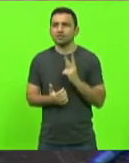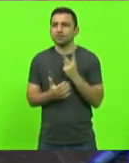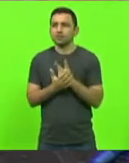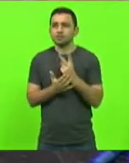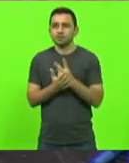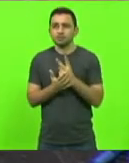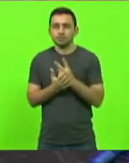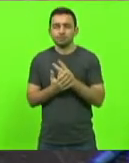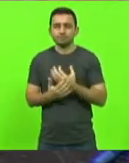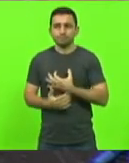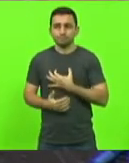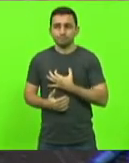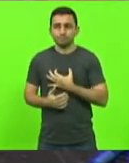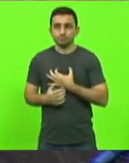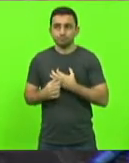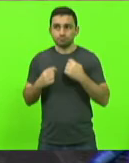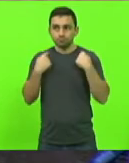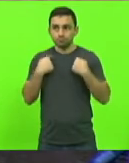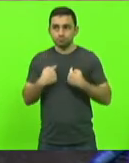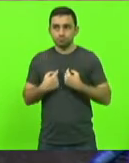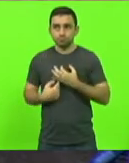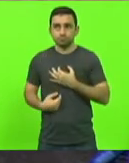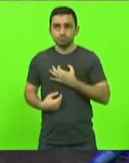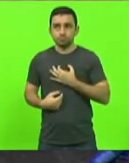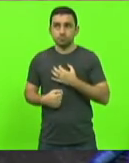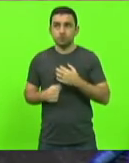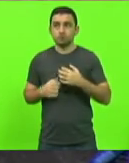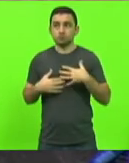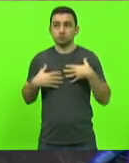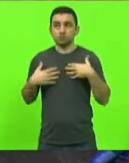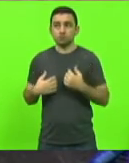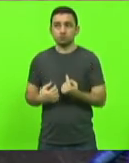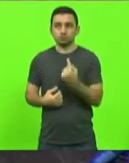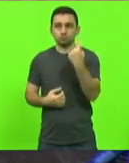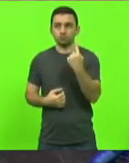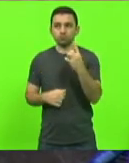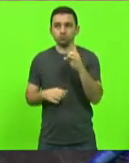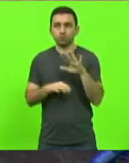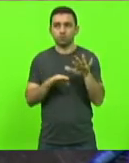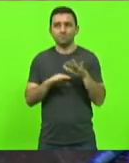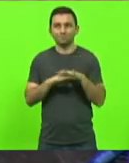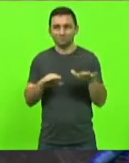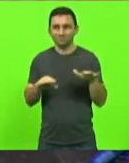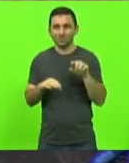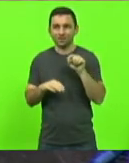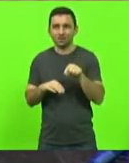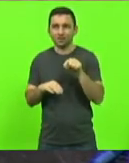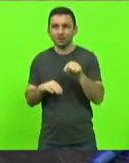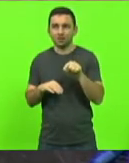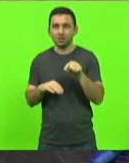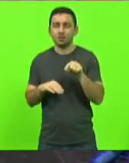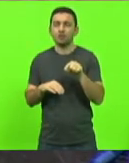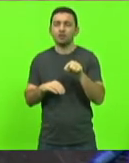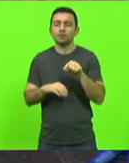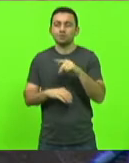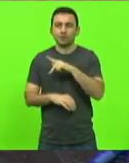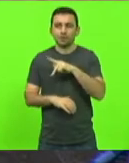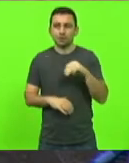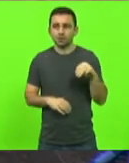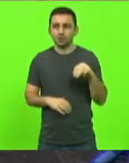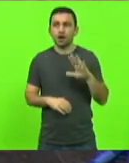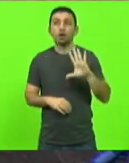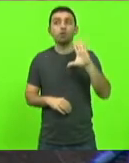essa medalha seria para honrar um praça aqui no nosso Estado, que morreu em decorrência do seu serviço. O primeiro crime, a